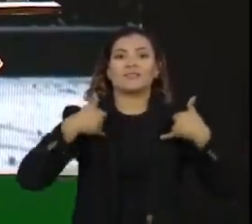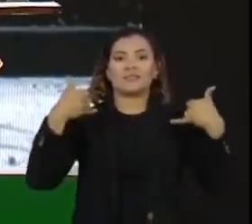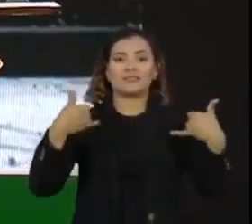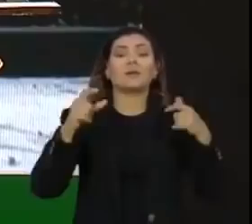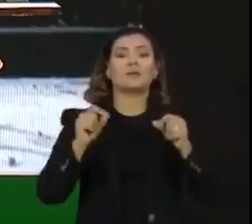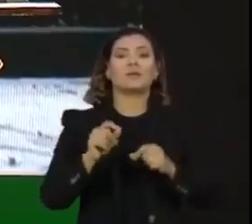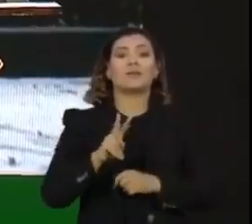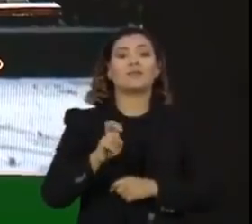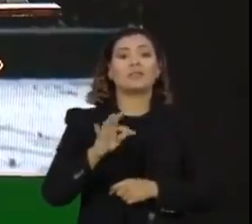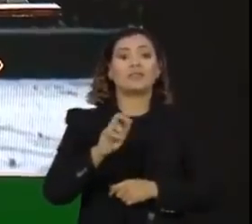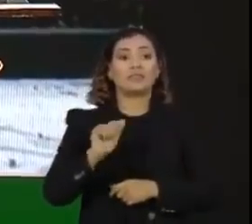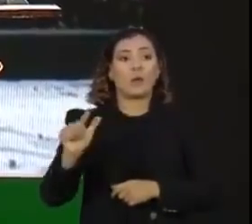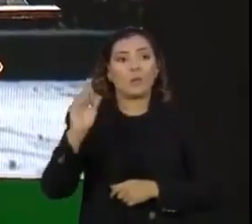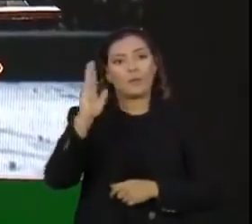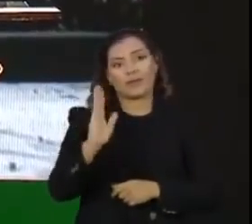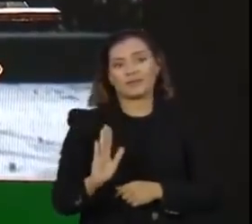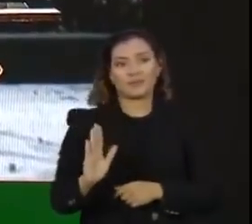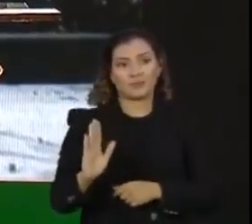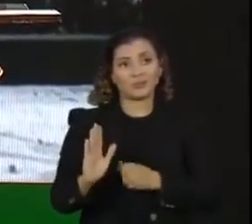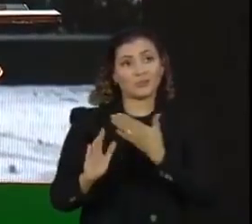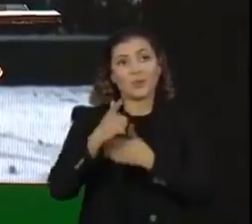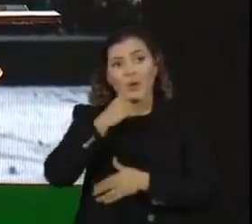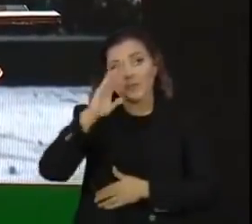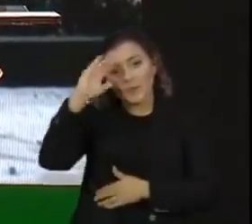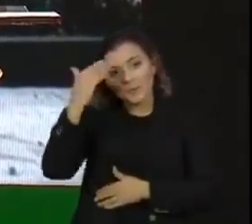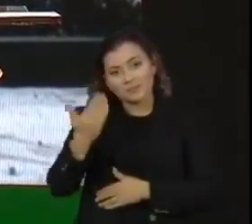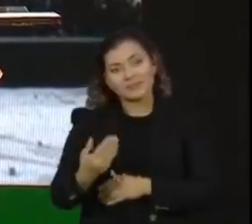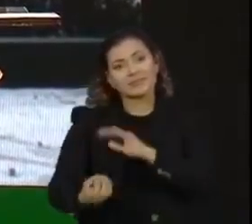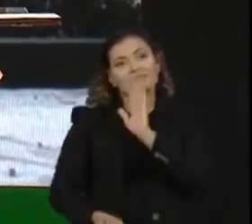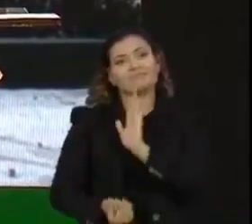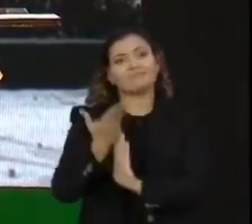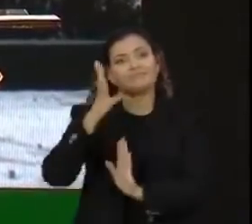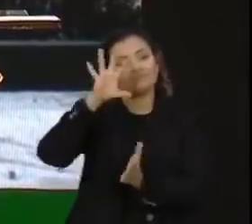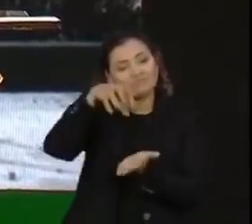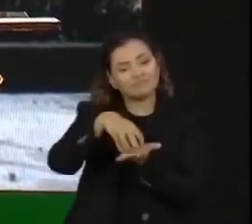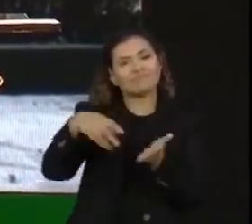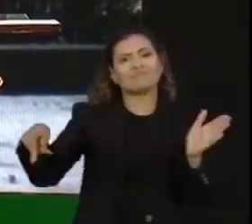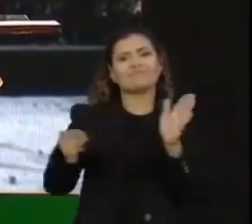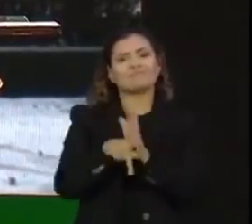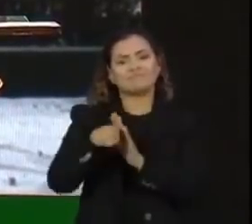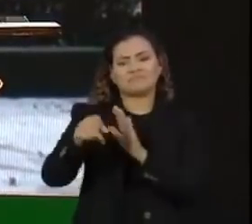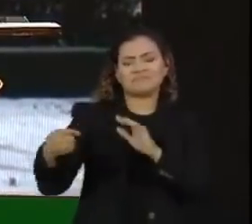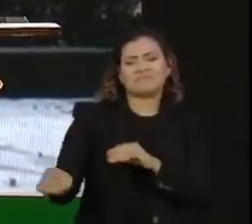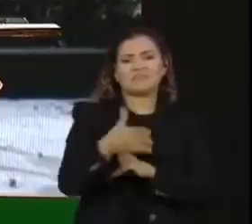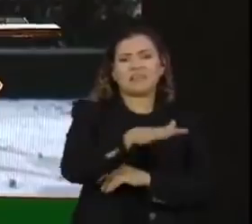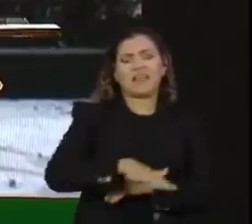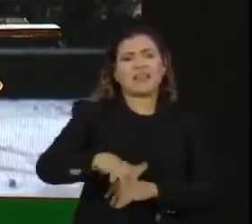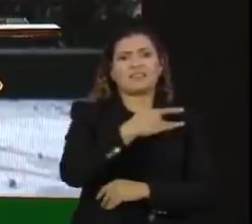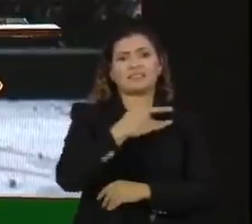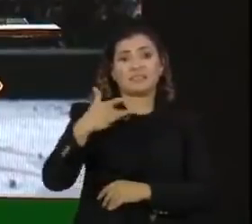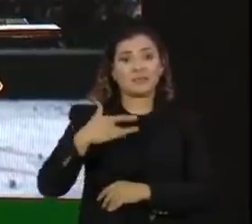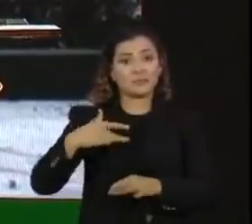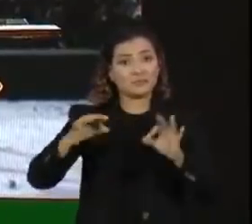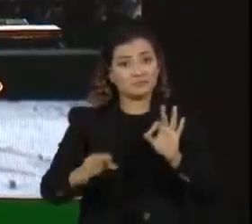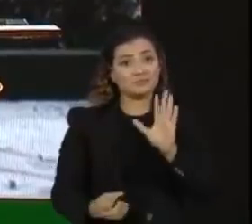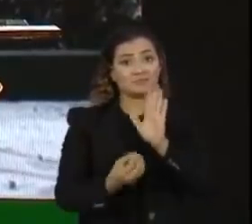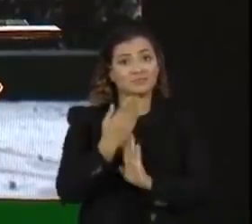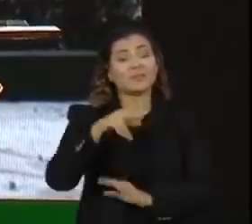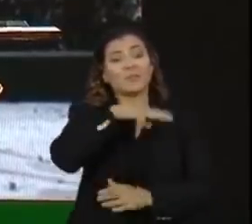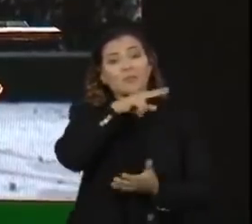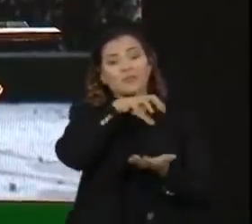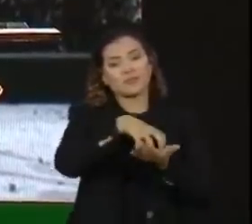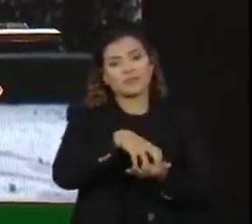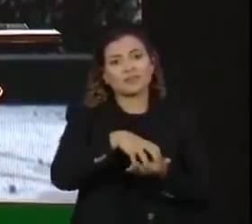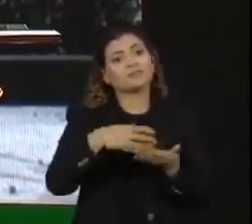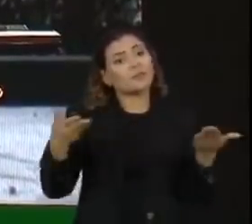de Vital Brasil. Então, a nossa homenagem ao nosso fundador, um grande inovador da saúde, fundador do Butantan. Quer dizer,